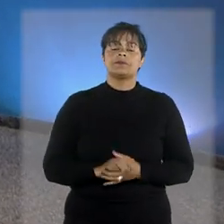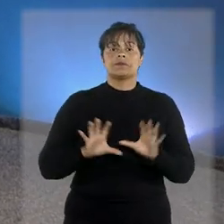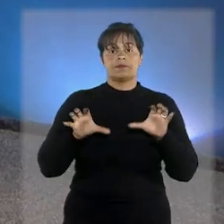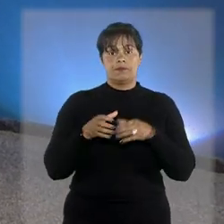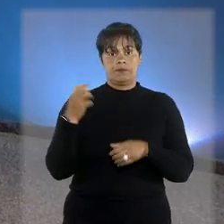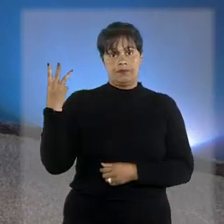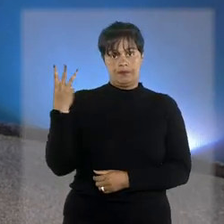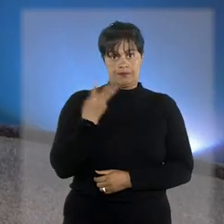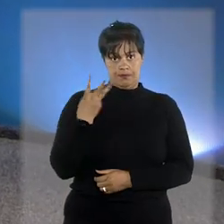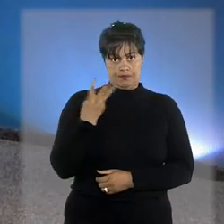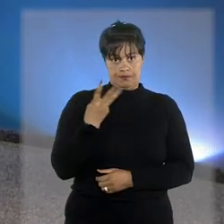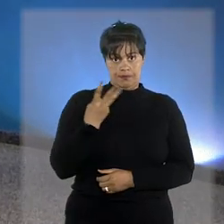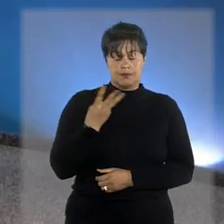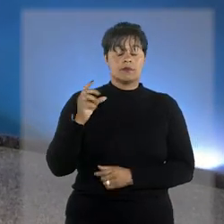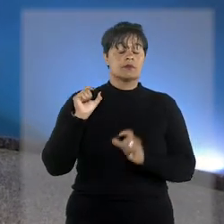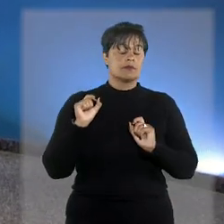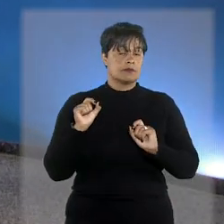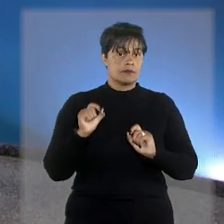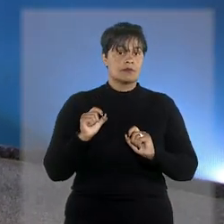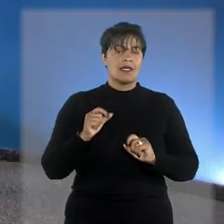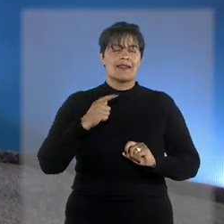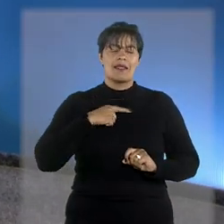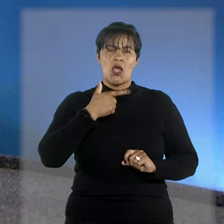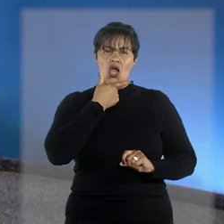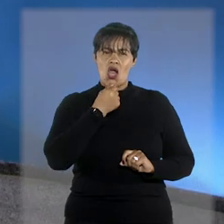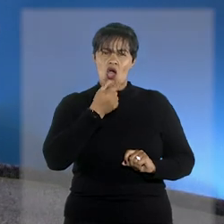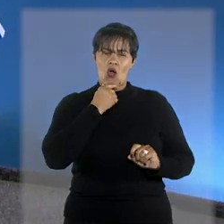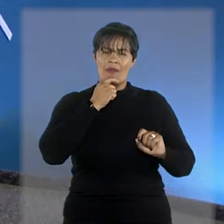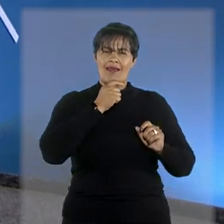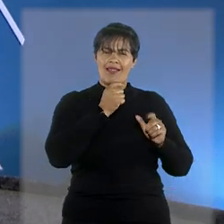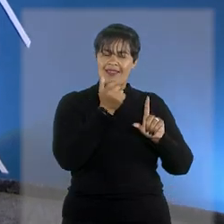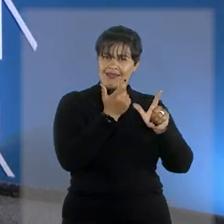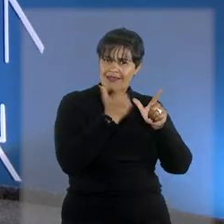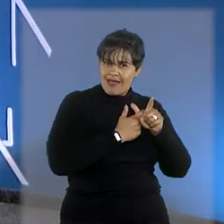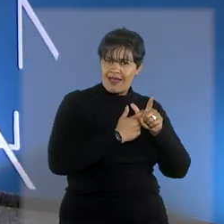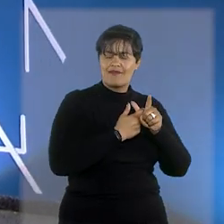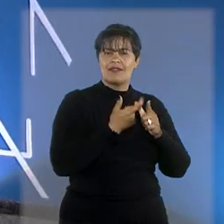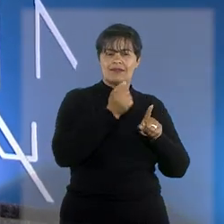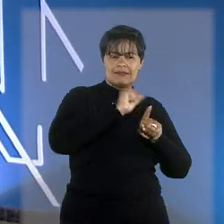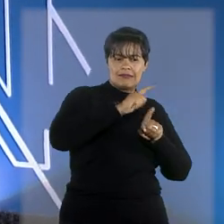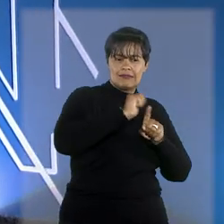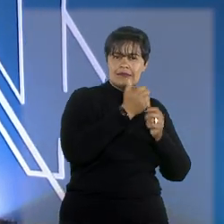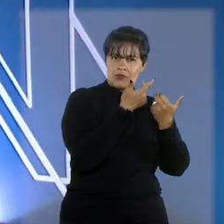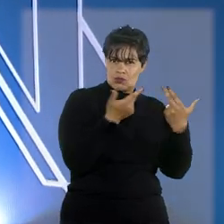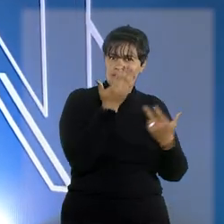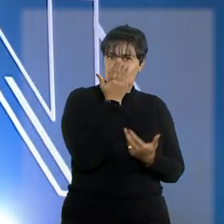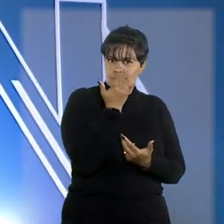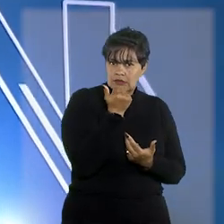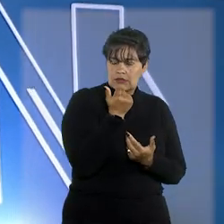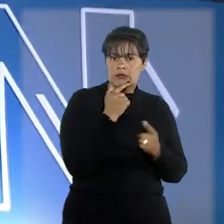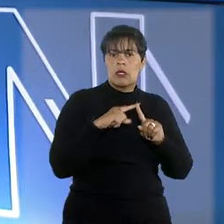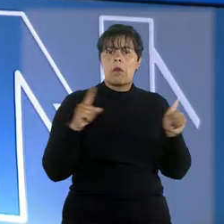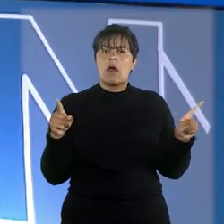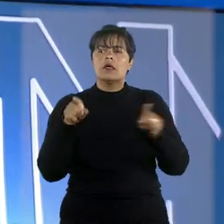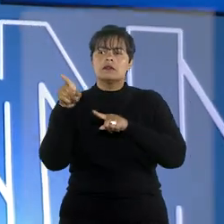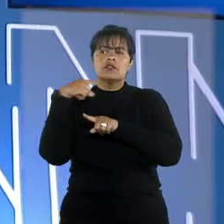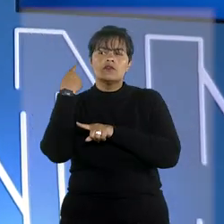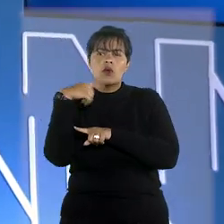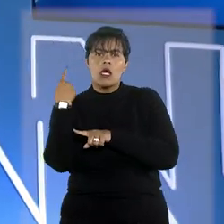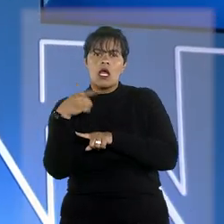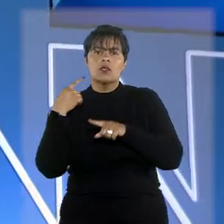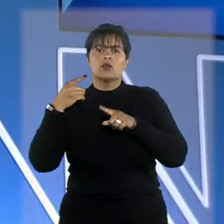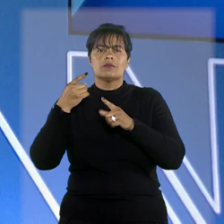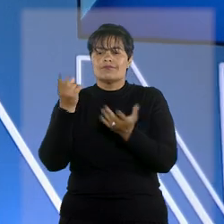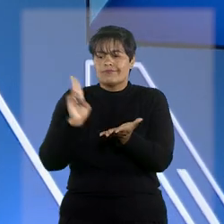nula a intimação de devedor de alimentos feita a advogados sem poderes específicos. Segundo o colegiado,